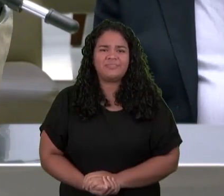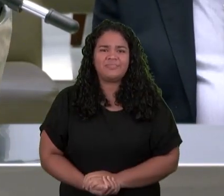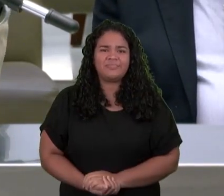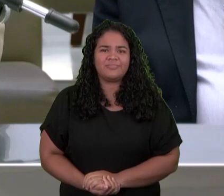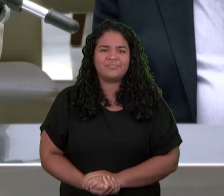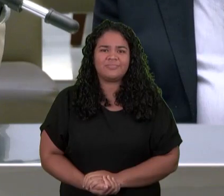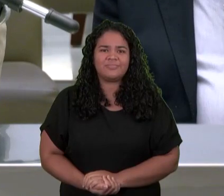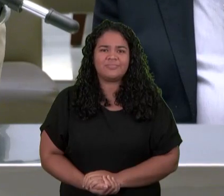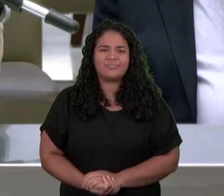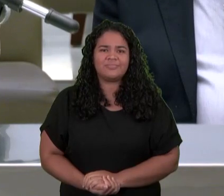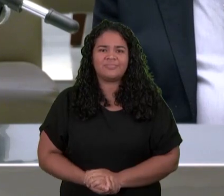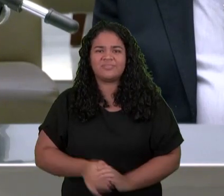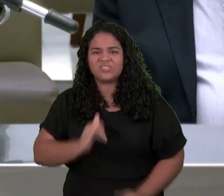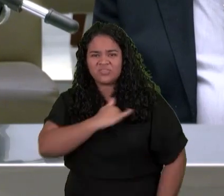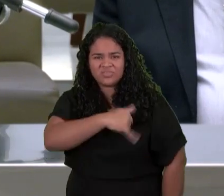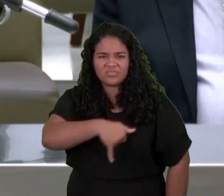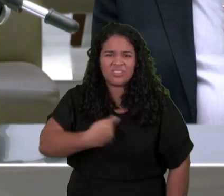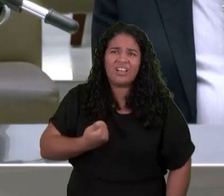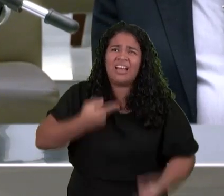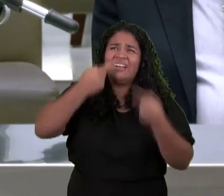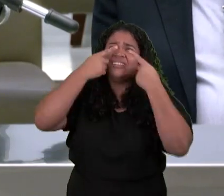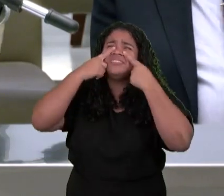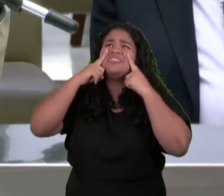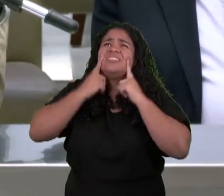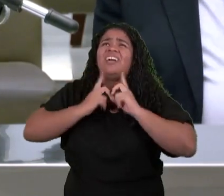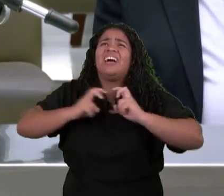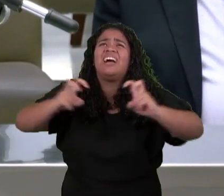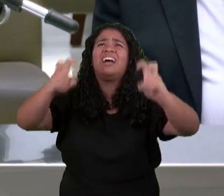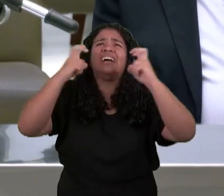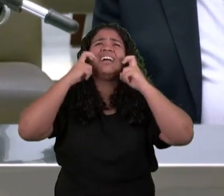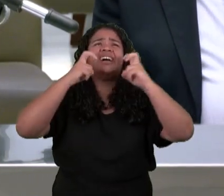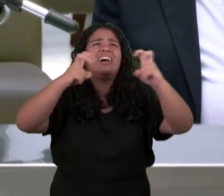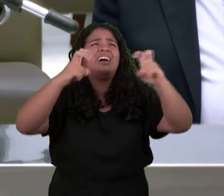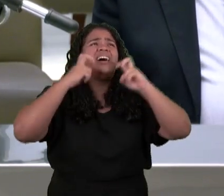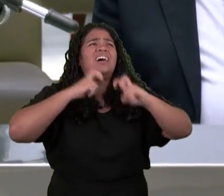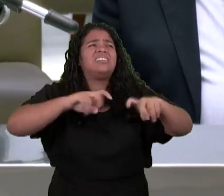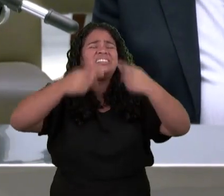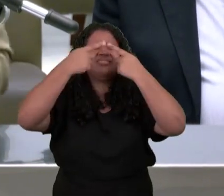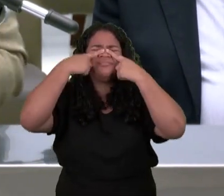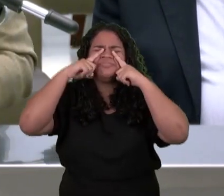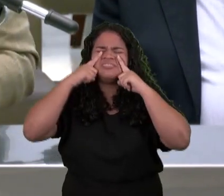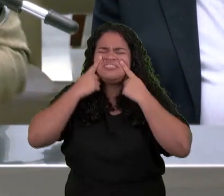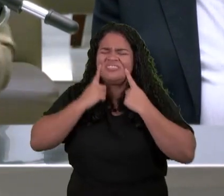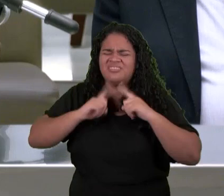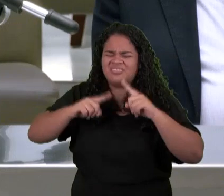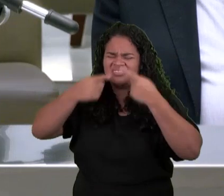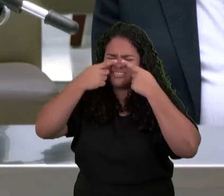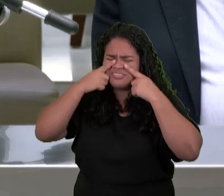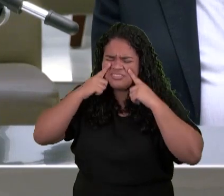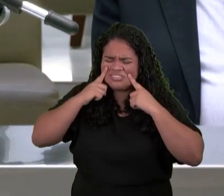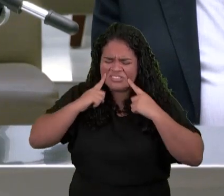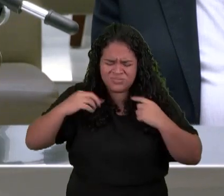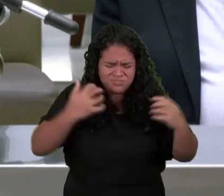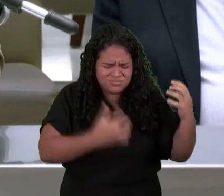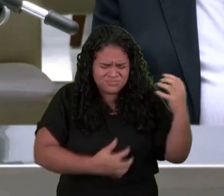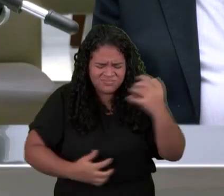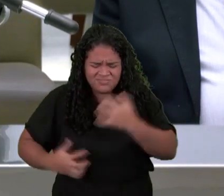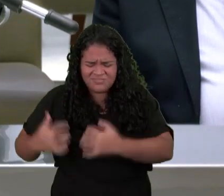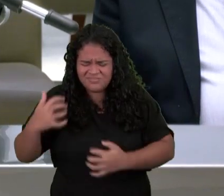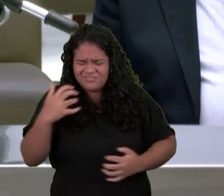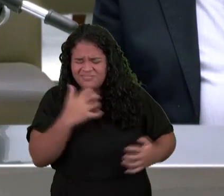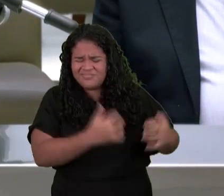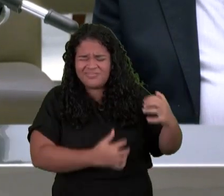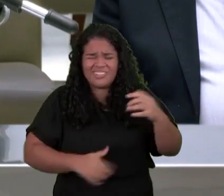Chorar Em voz Alta João Chorava Em voz Alta E o texto Diz Porque